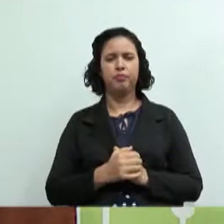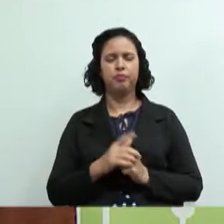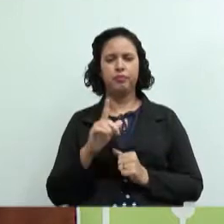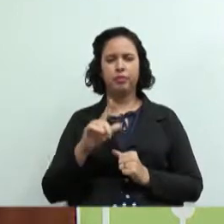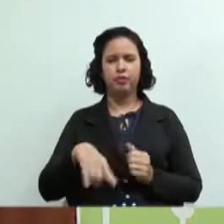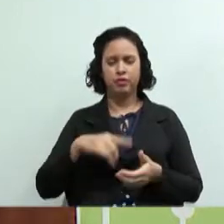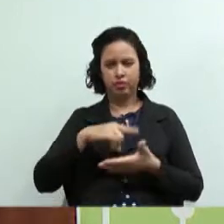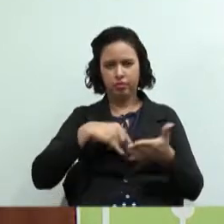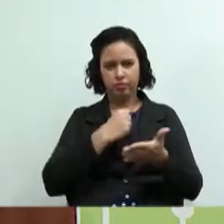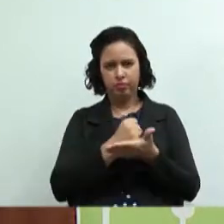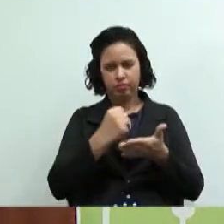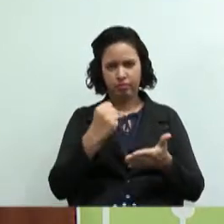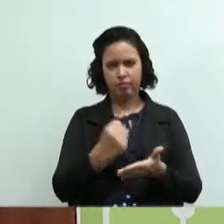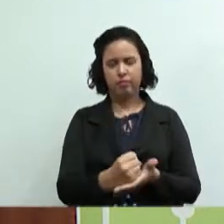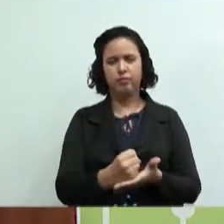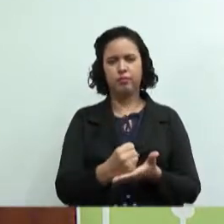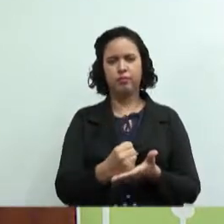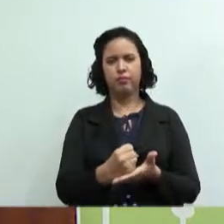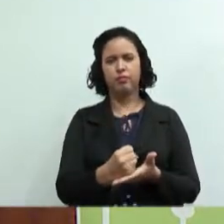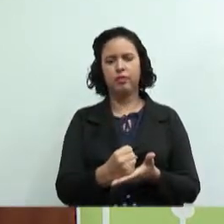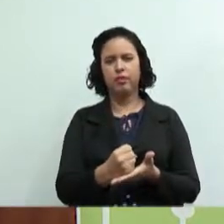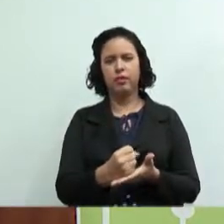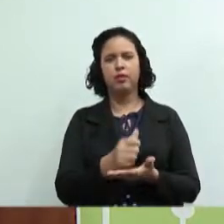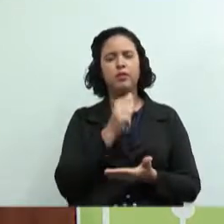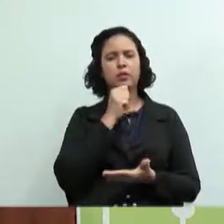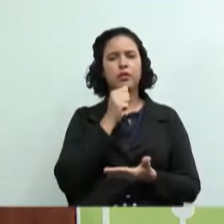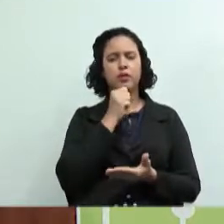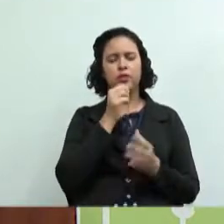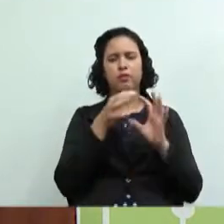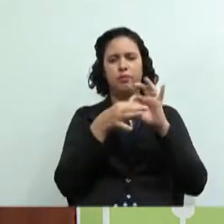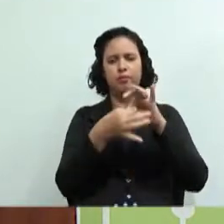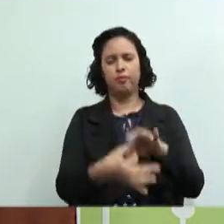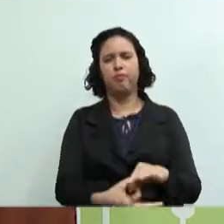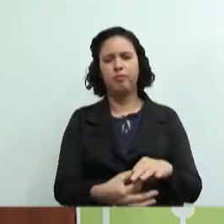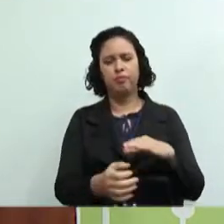contratação de serviços de pessoas sem vinculação com a empresa